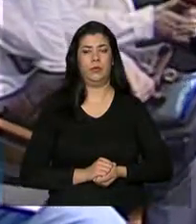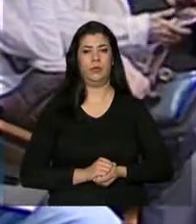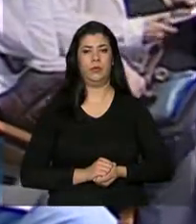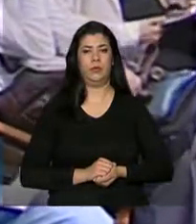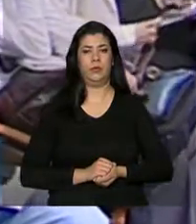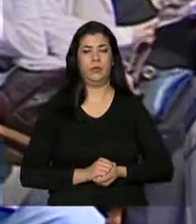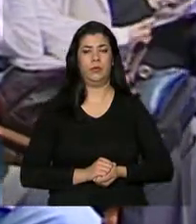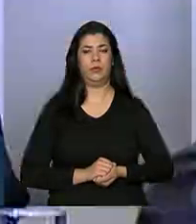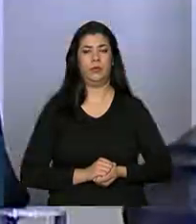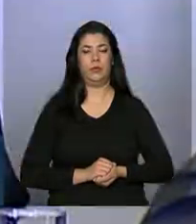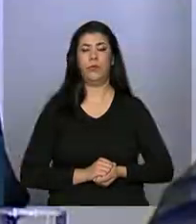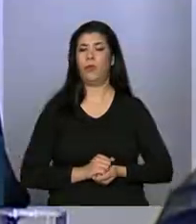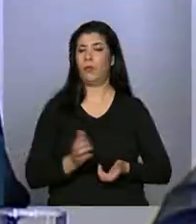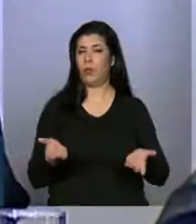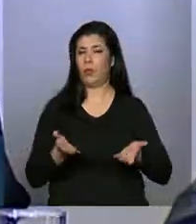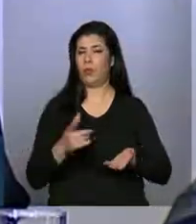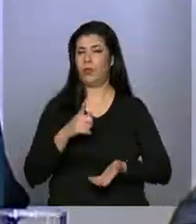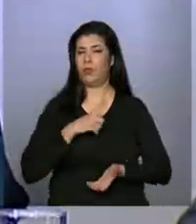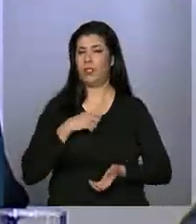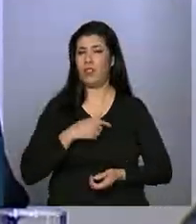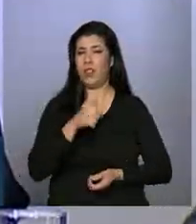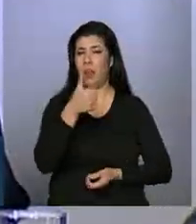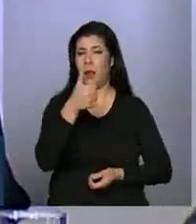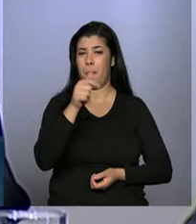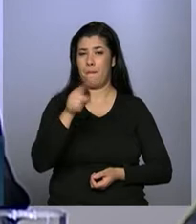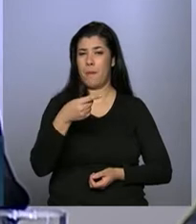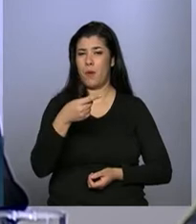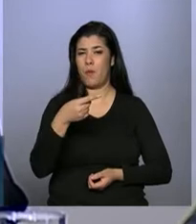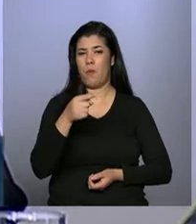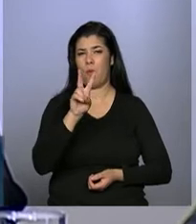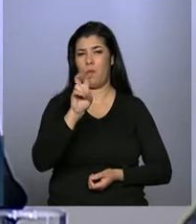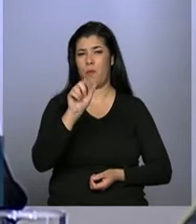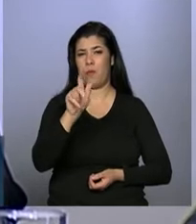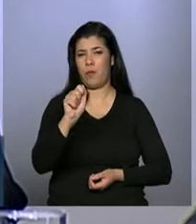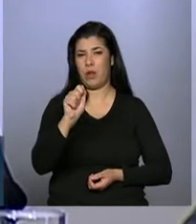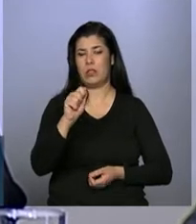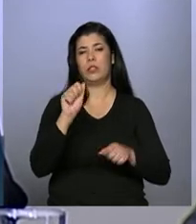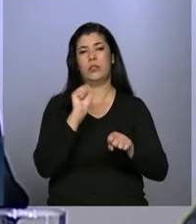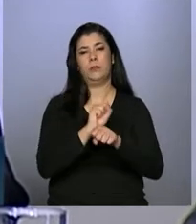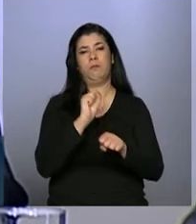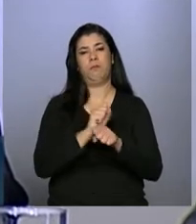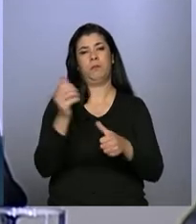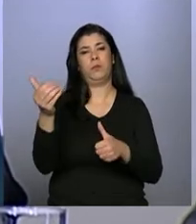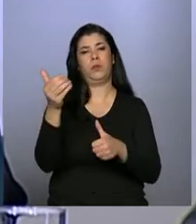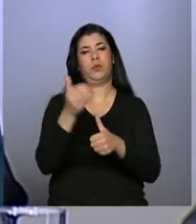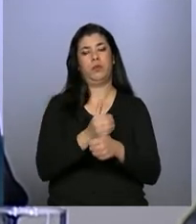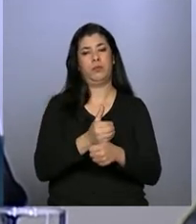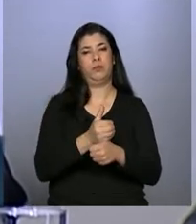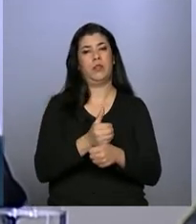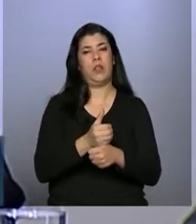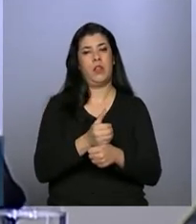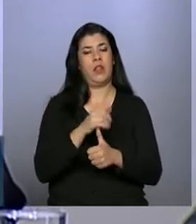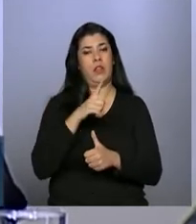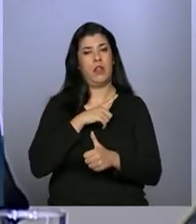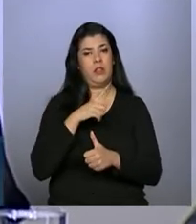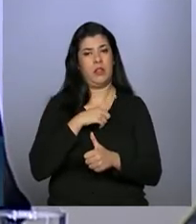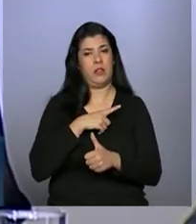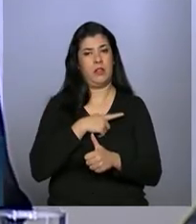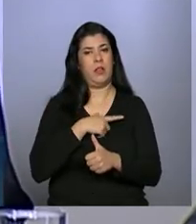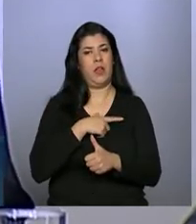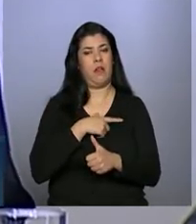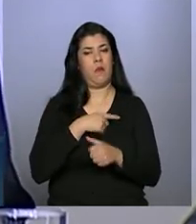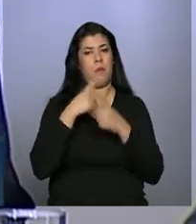Tem hoje mais de mil cargos vagos, e isso atenta contra a segurança e a proteção do trabalhador